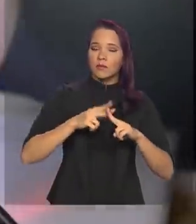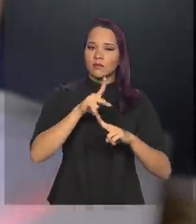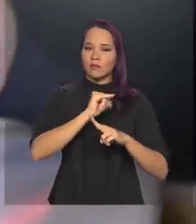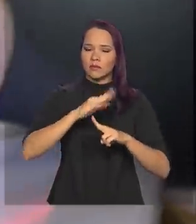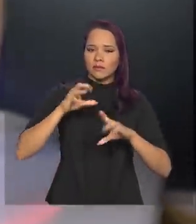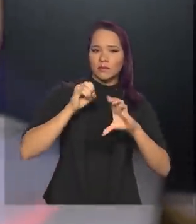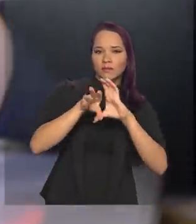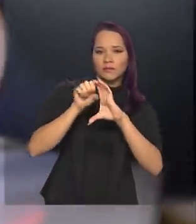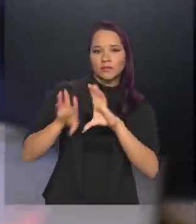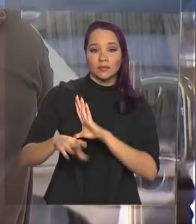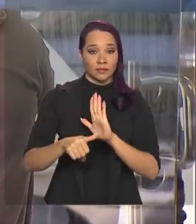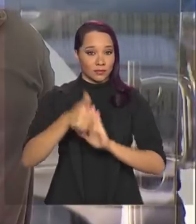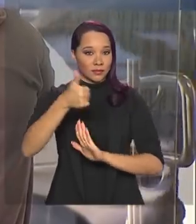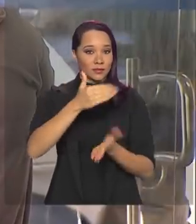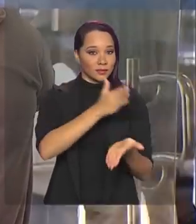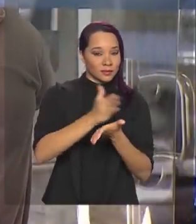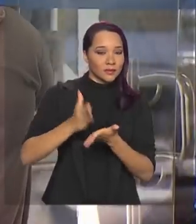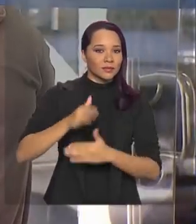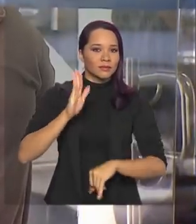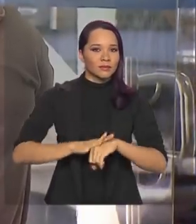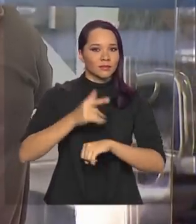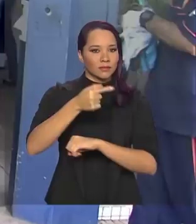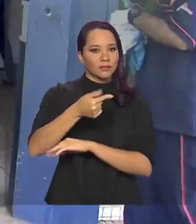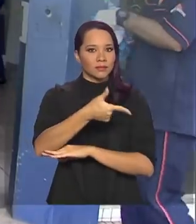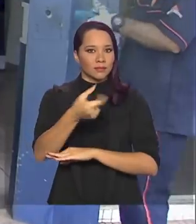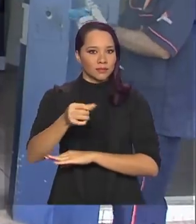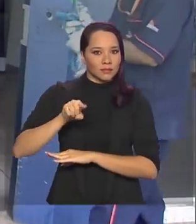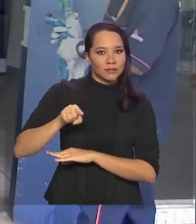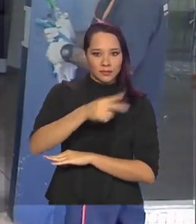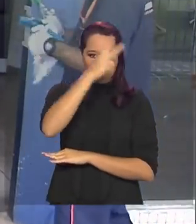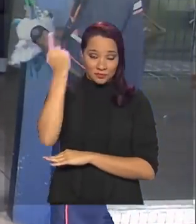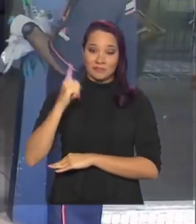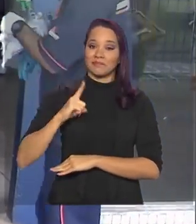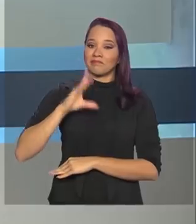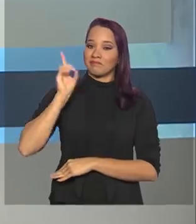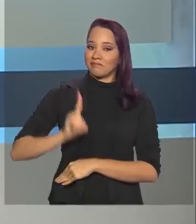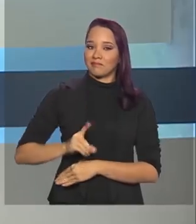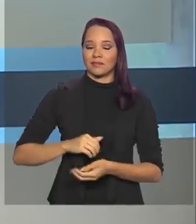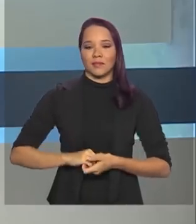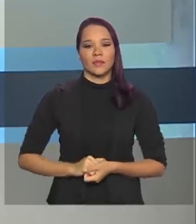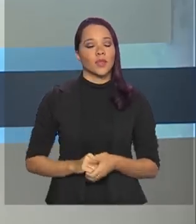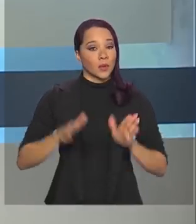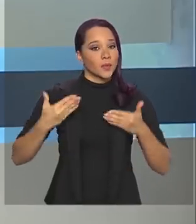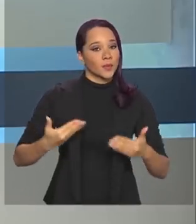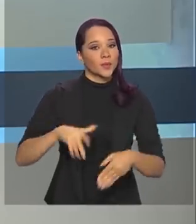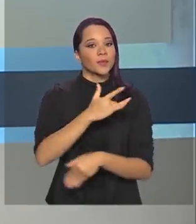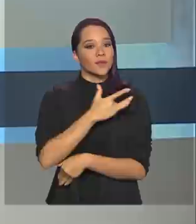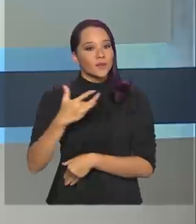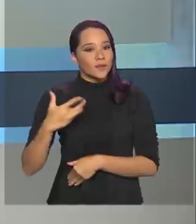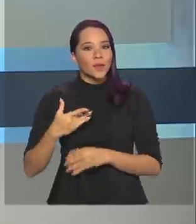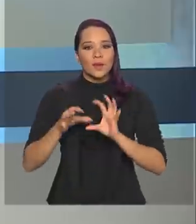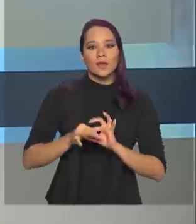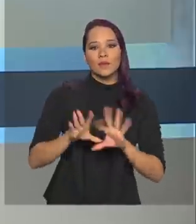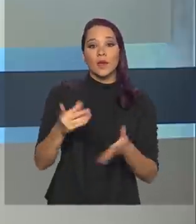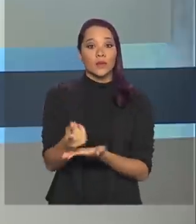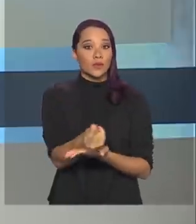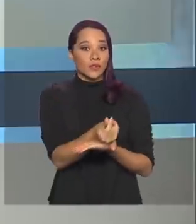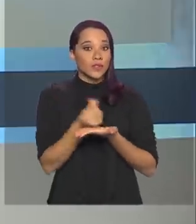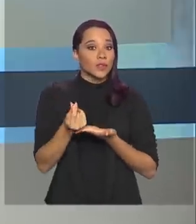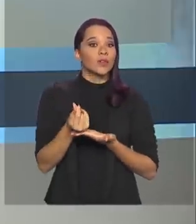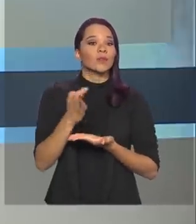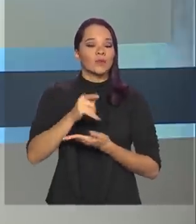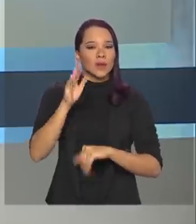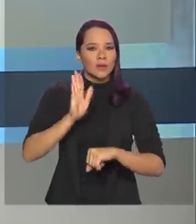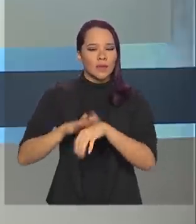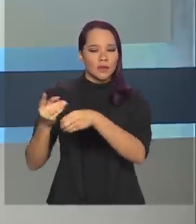acreditar a primeira parcela para mais de 720 mil beneficiários. Ministério da Saúde libera dinheiro para que